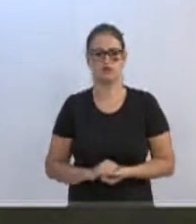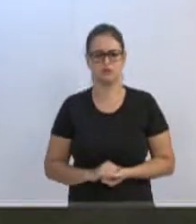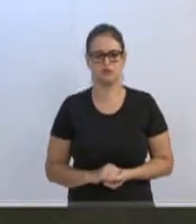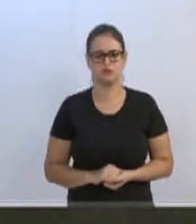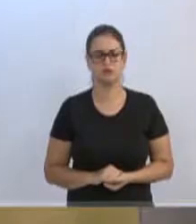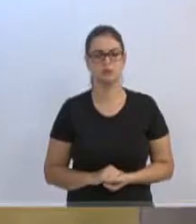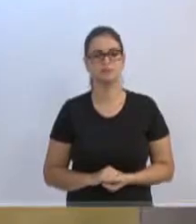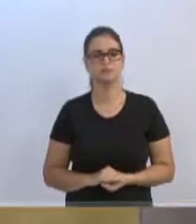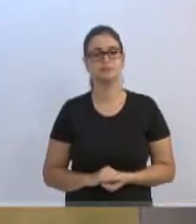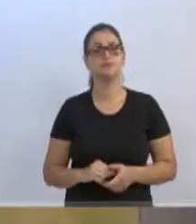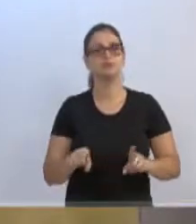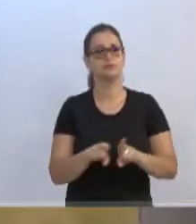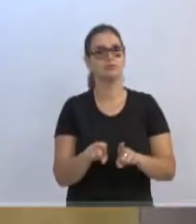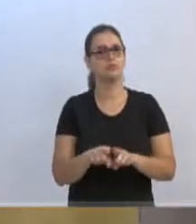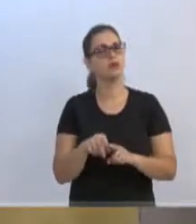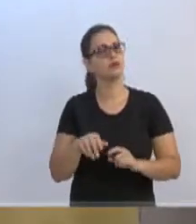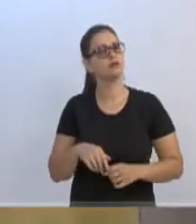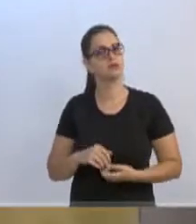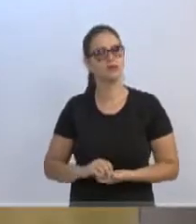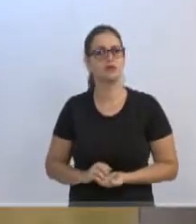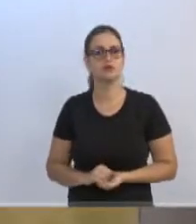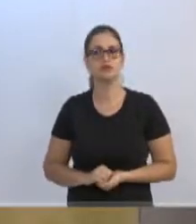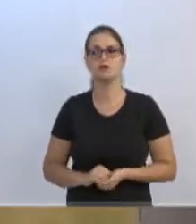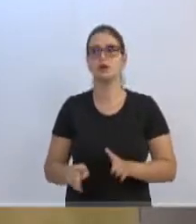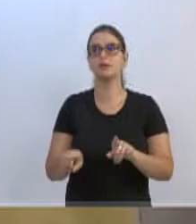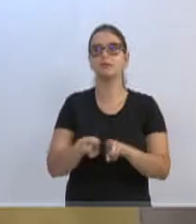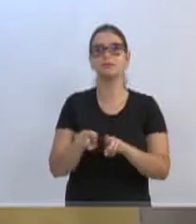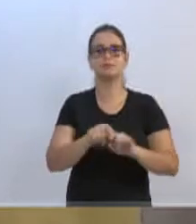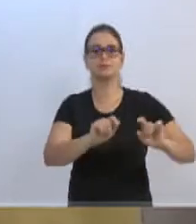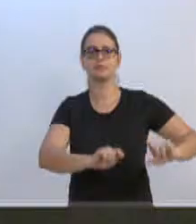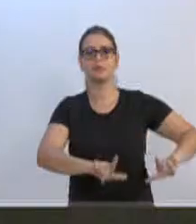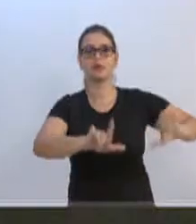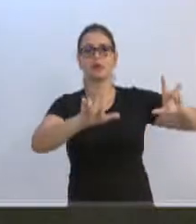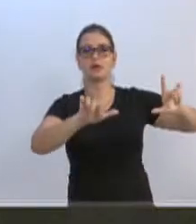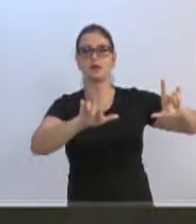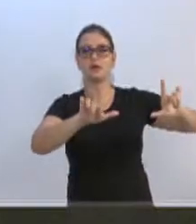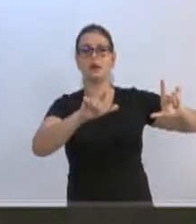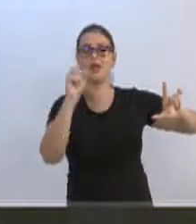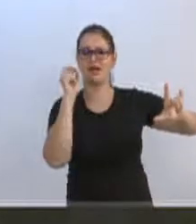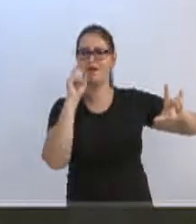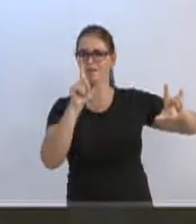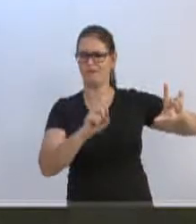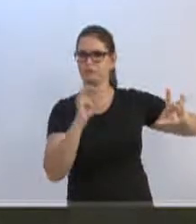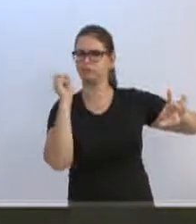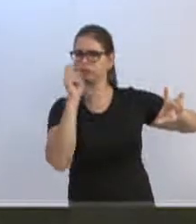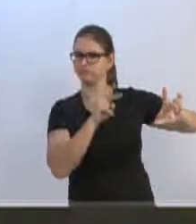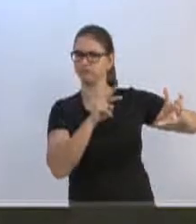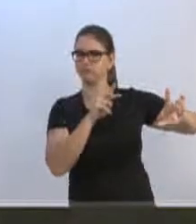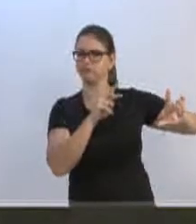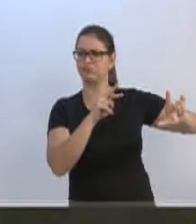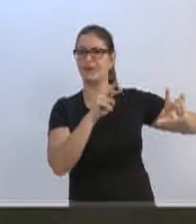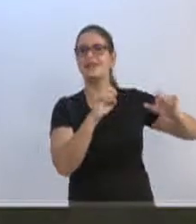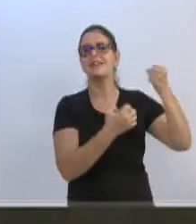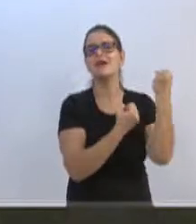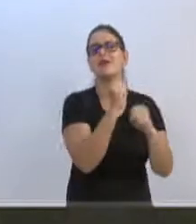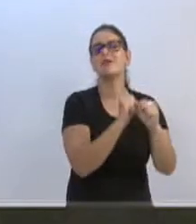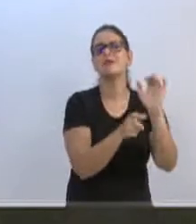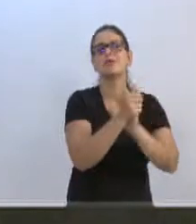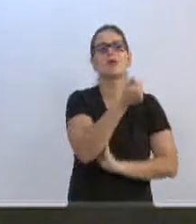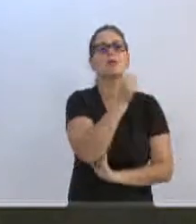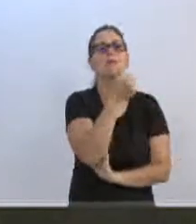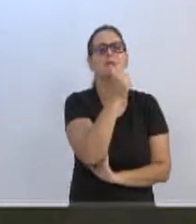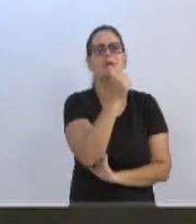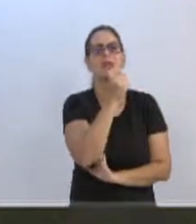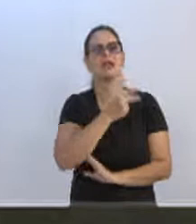salientar vocês, pode deixar a foto ali, para esta fábrica de bebidas, que foi por